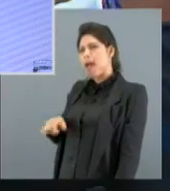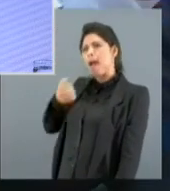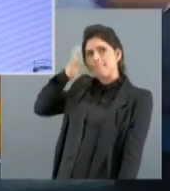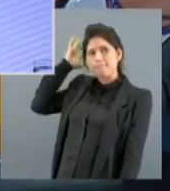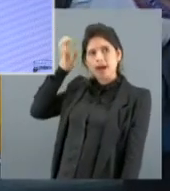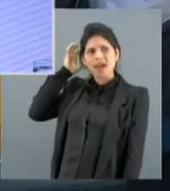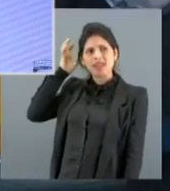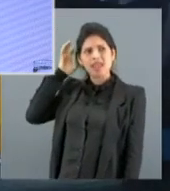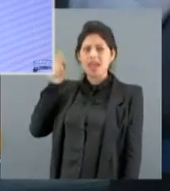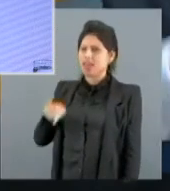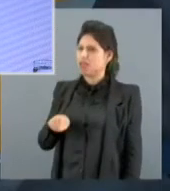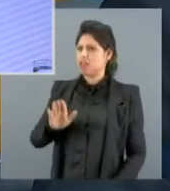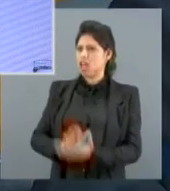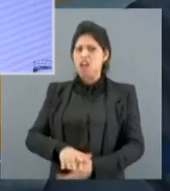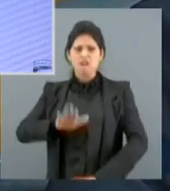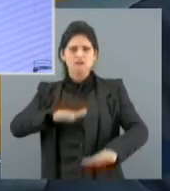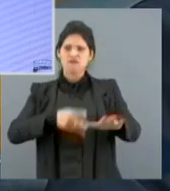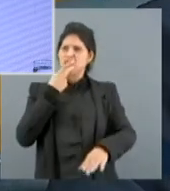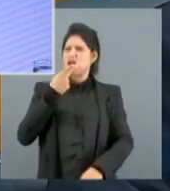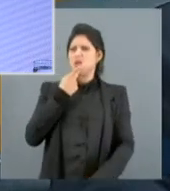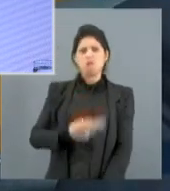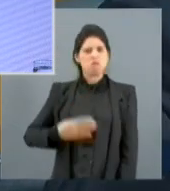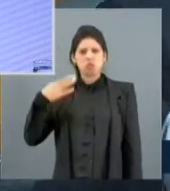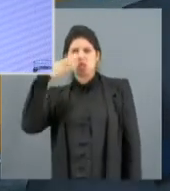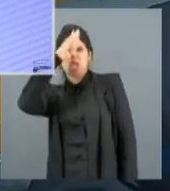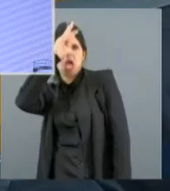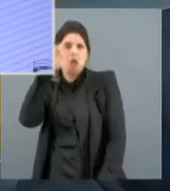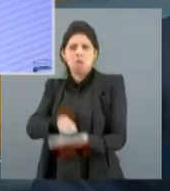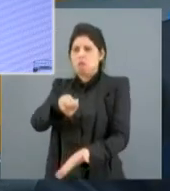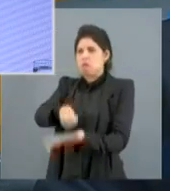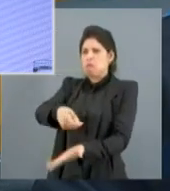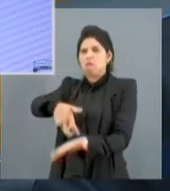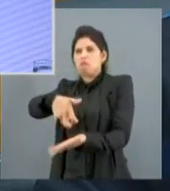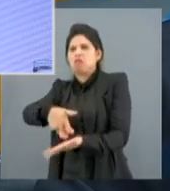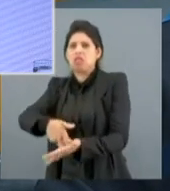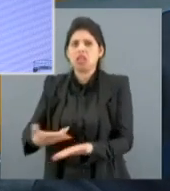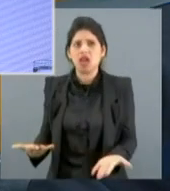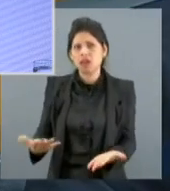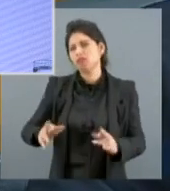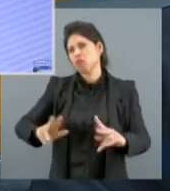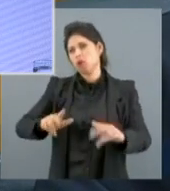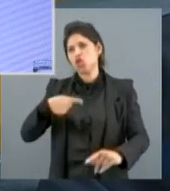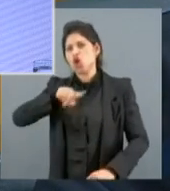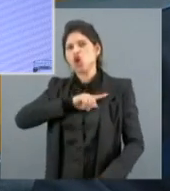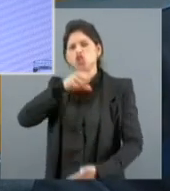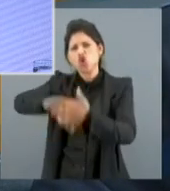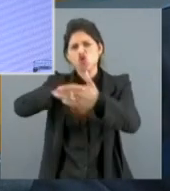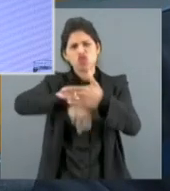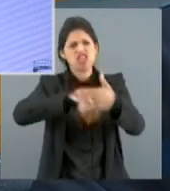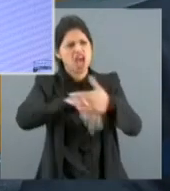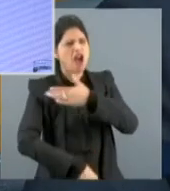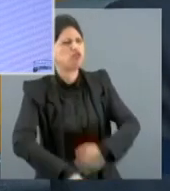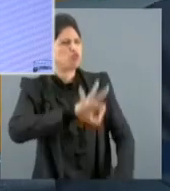manifestantes numa tática de guerra. Não estavam ali com os manifestantes. Aquilo, sim, foi um ato de vandalismo.